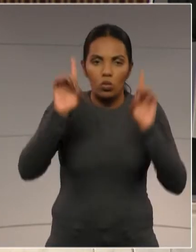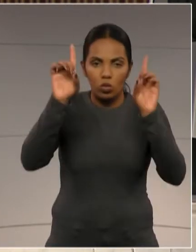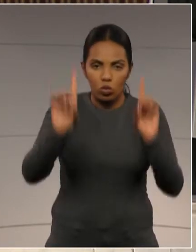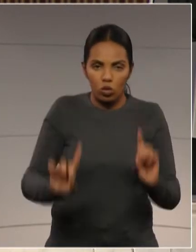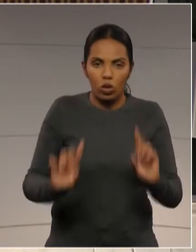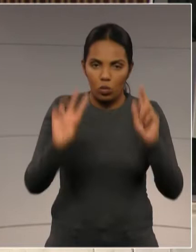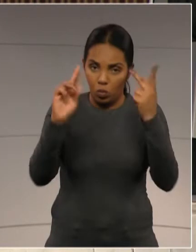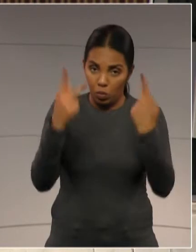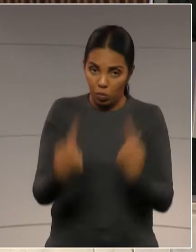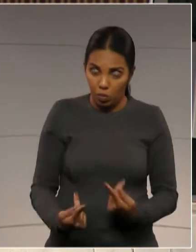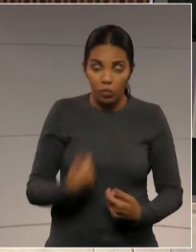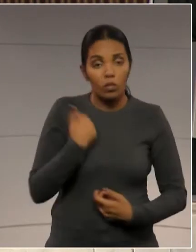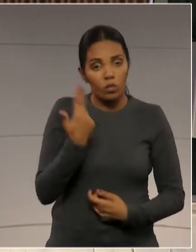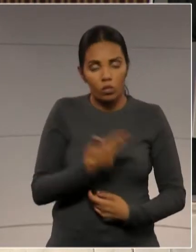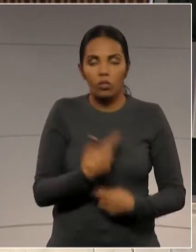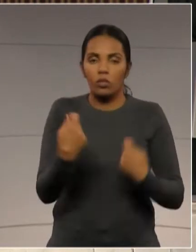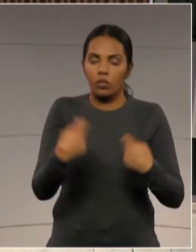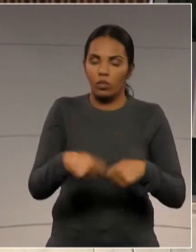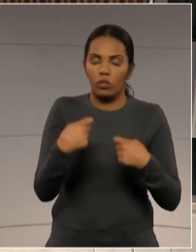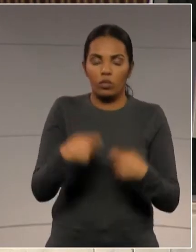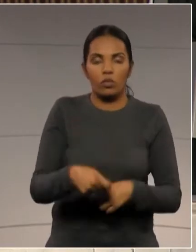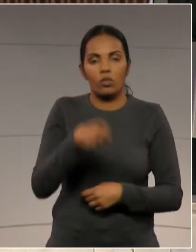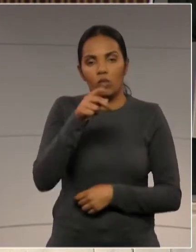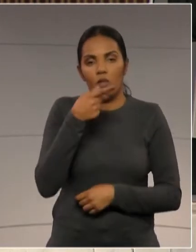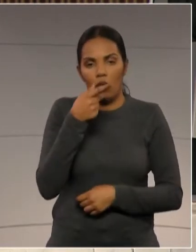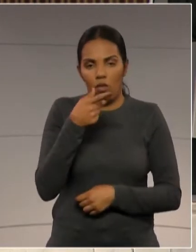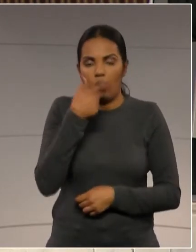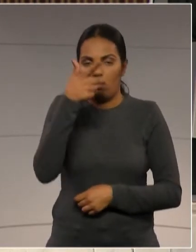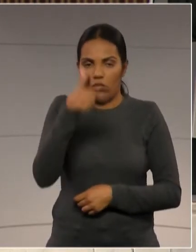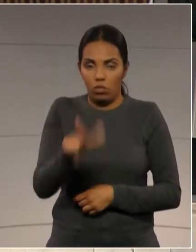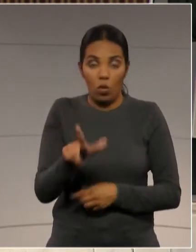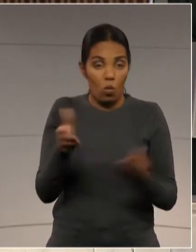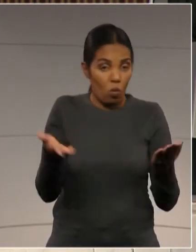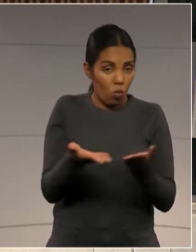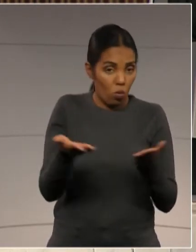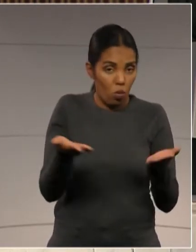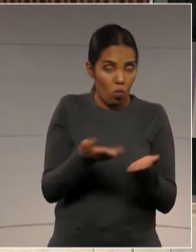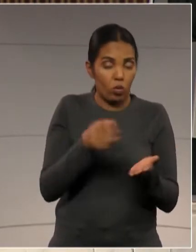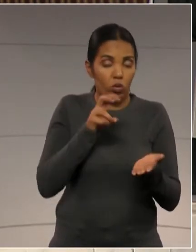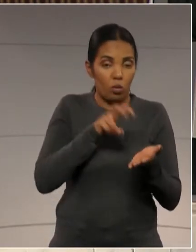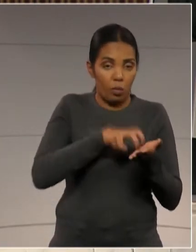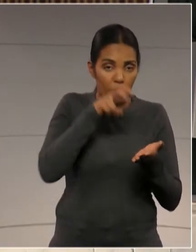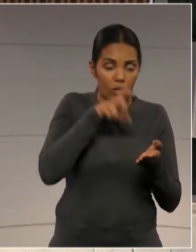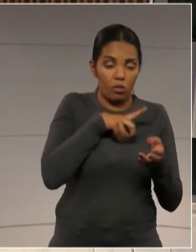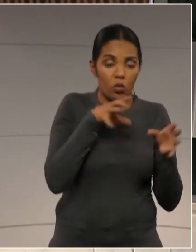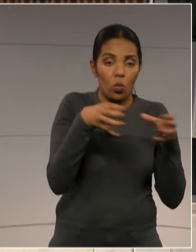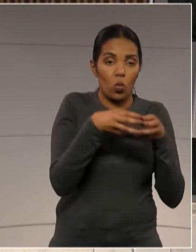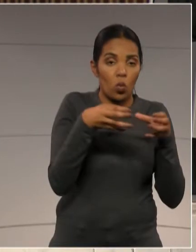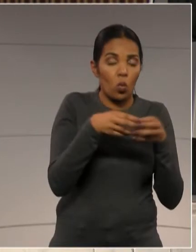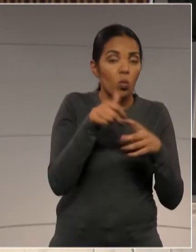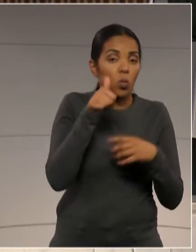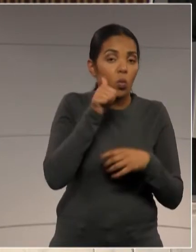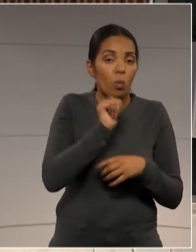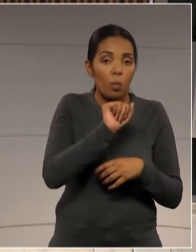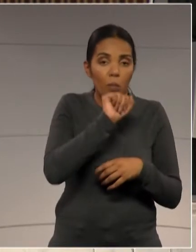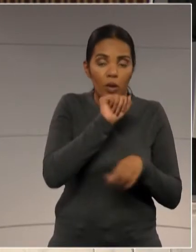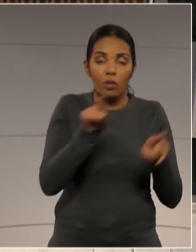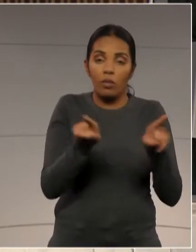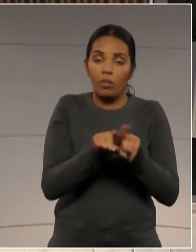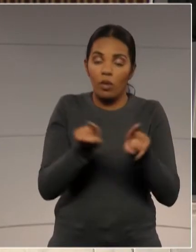essa declaração. Hoje, no Copédio, nós recebemos um grupo de mães e de esposas que vieram